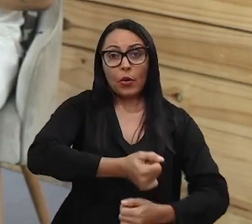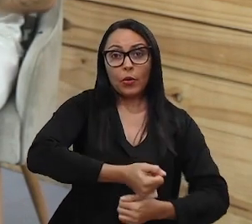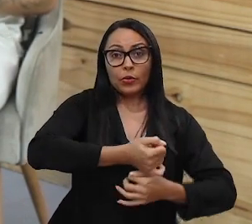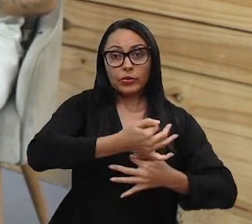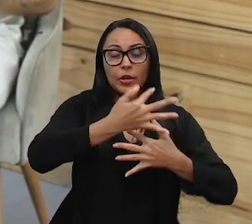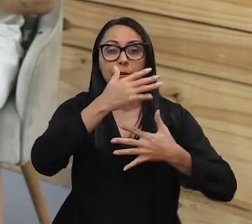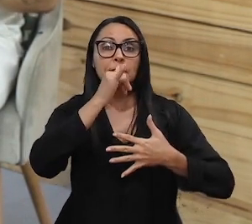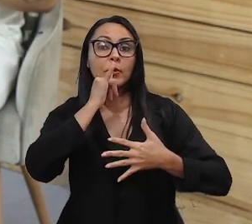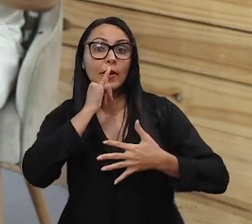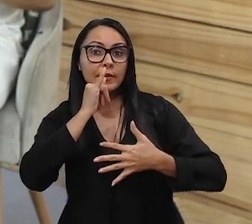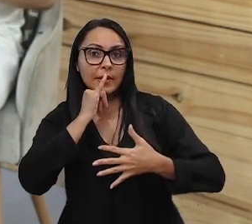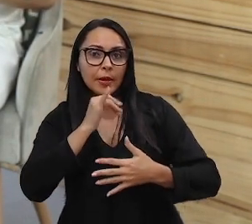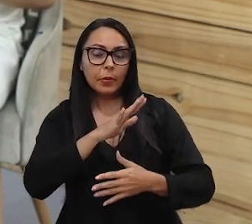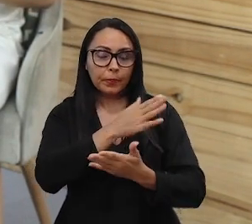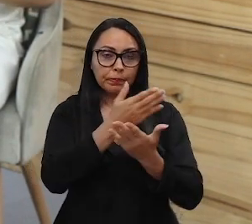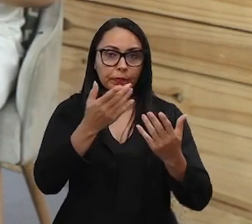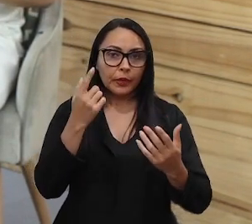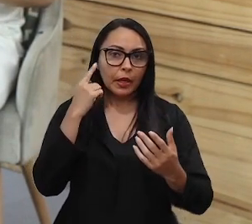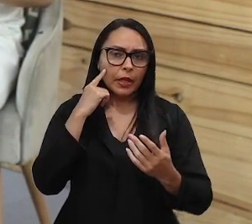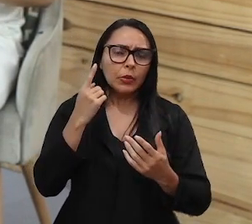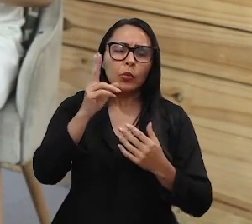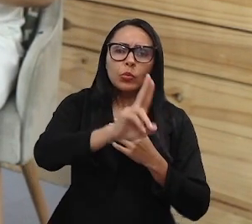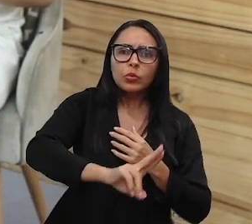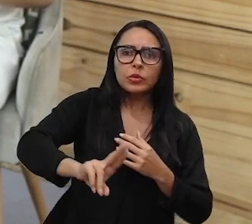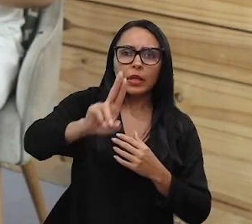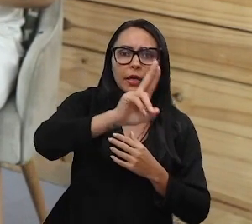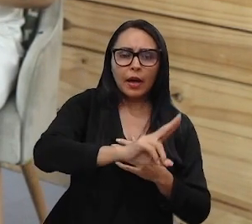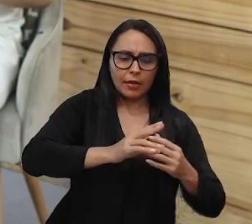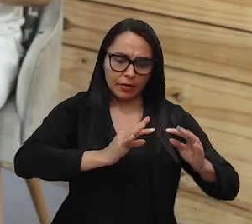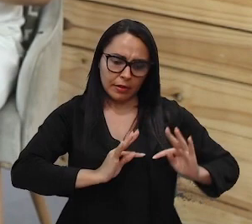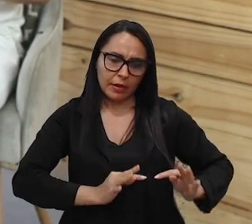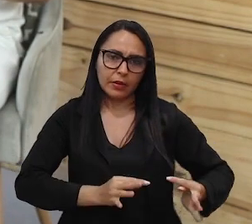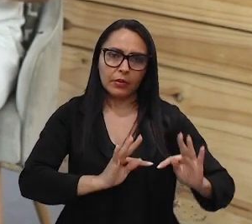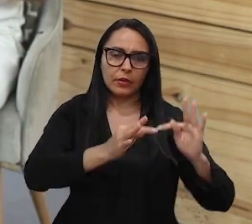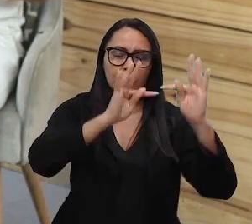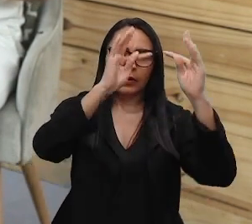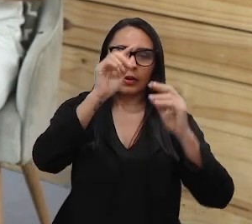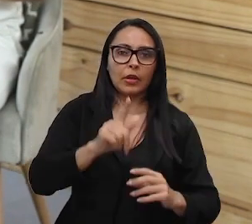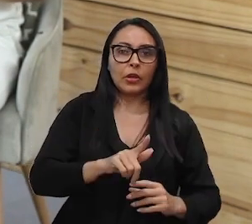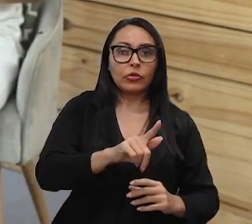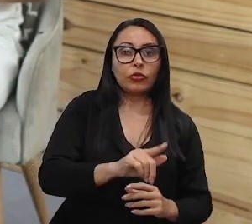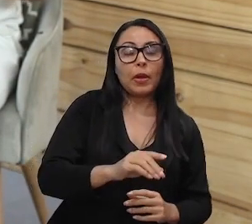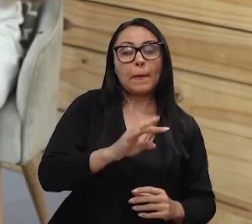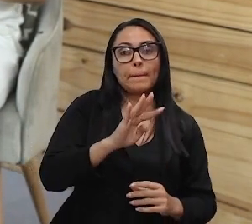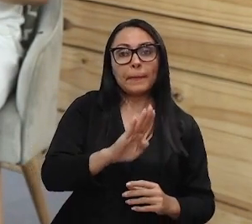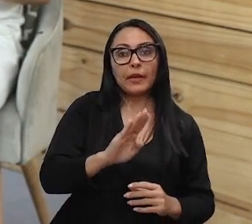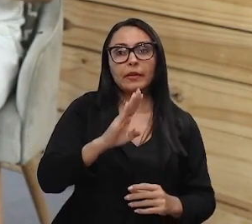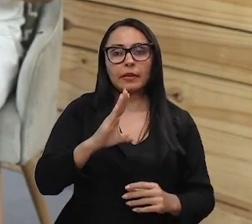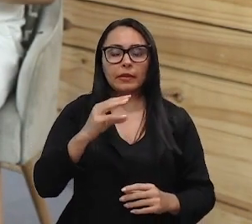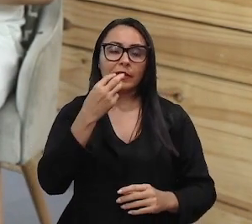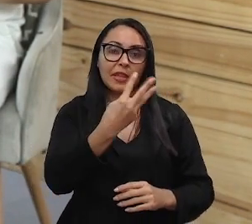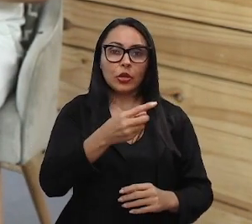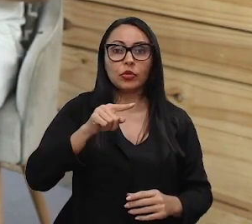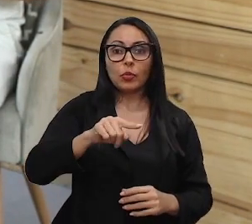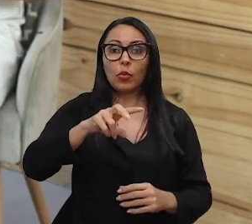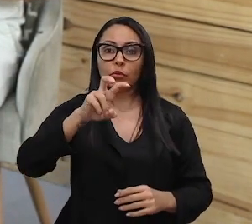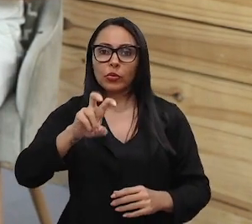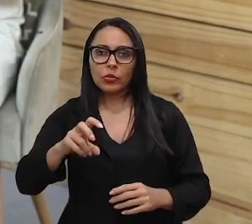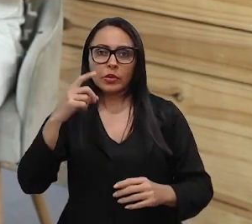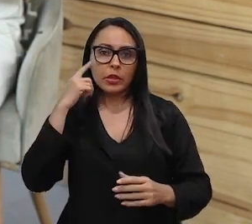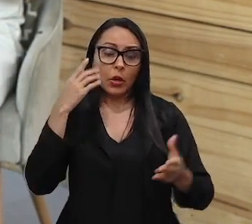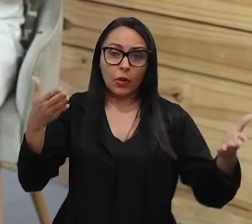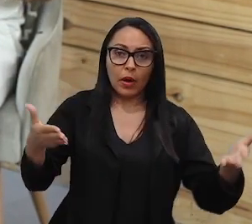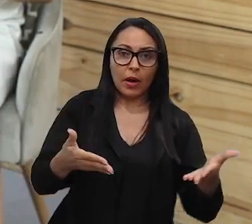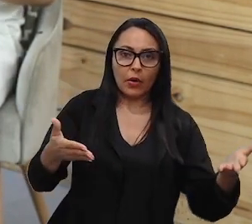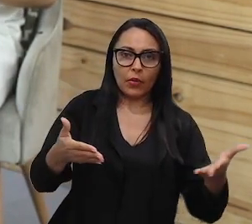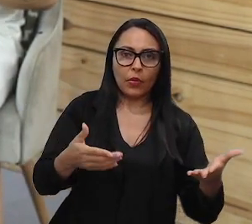por exemplo, é um chatbot que utiliza a tecnologia GPT 3.5 e agora está até na versão mais atual,